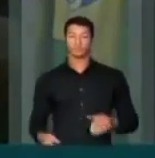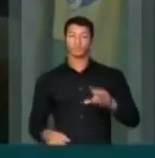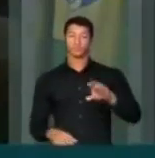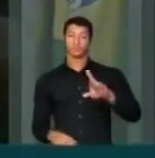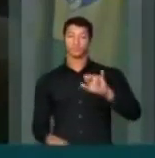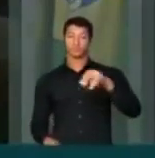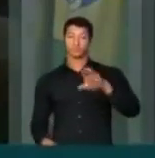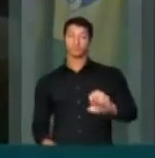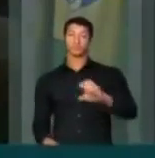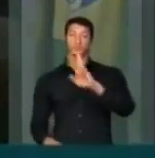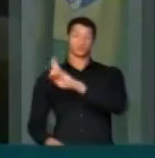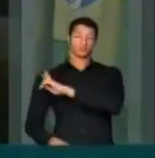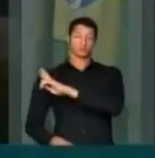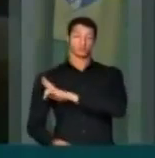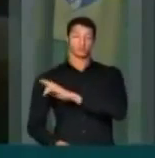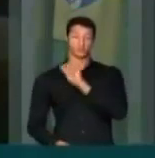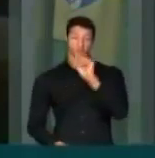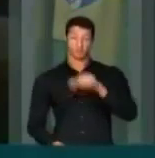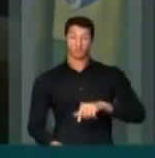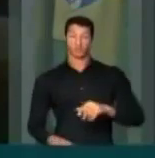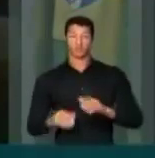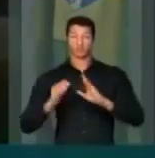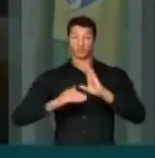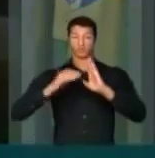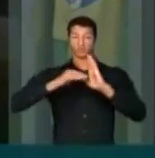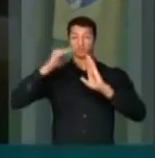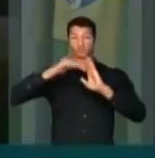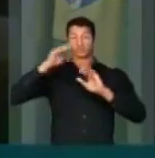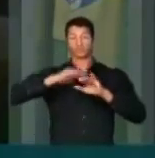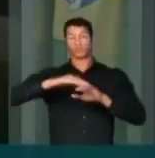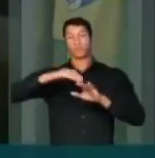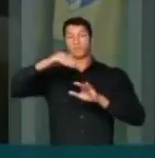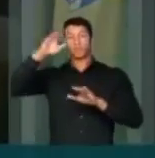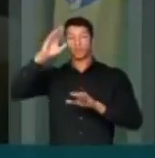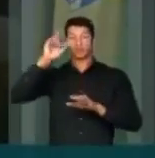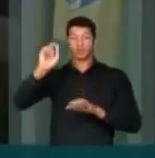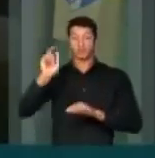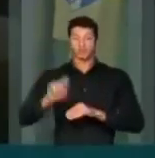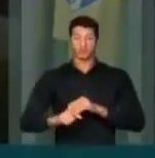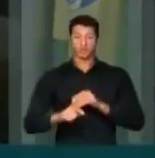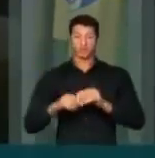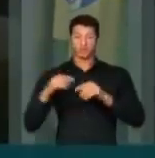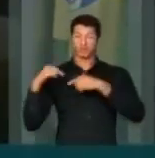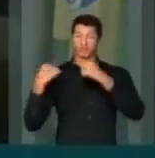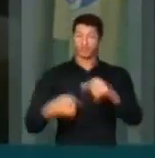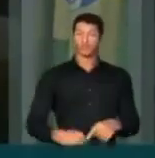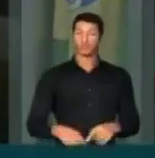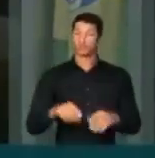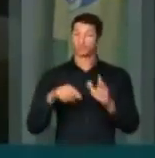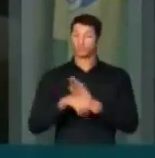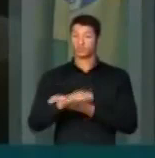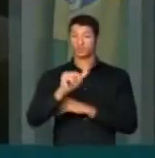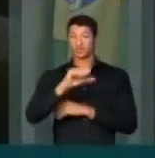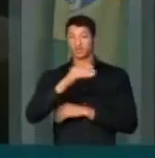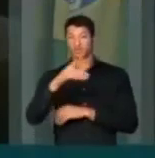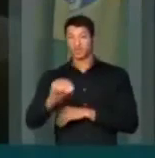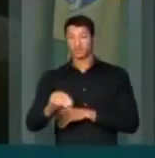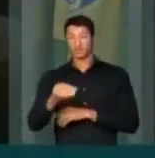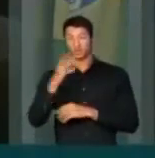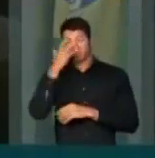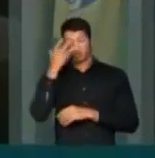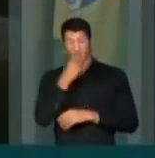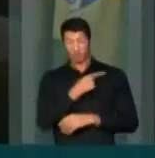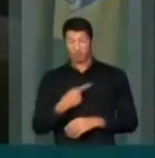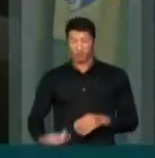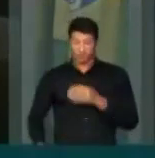de responsabilidade, que é a infração mais grave, que é passível de cassação, de impeachment da